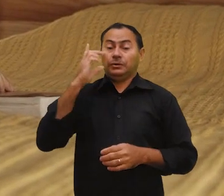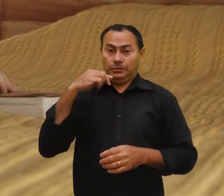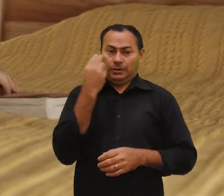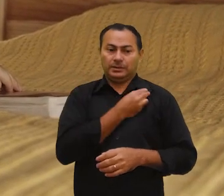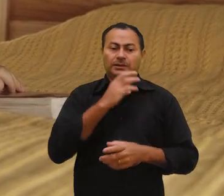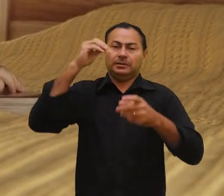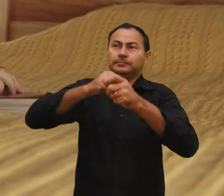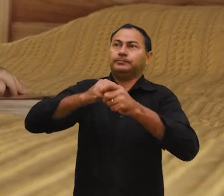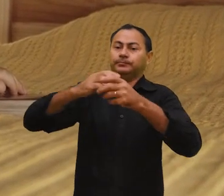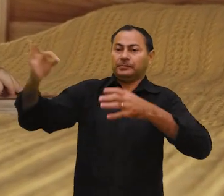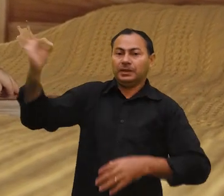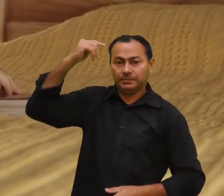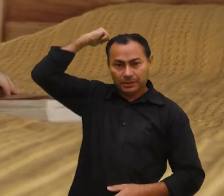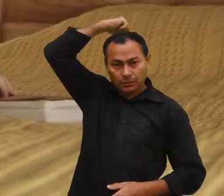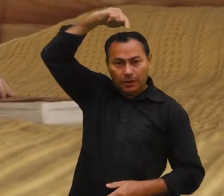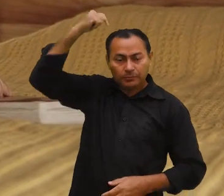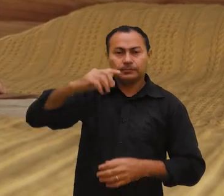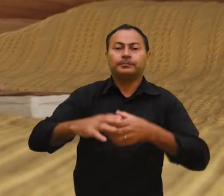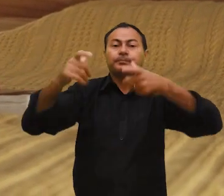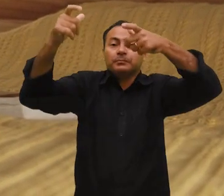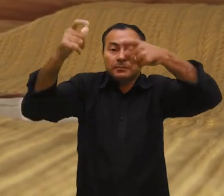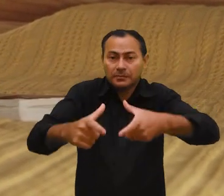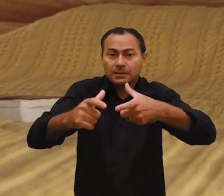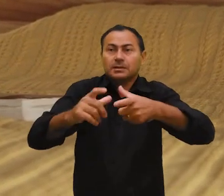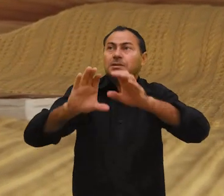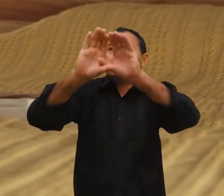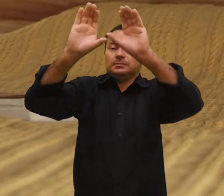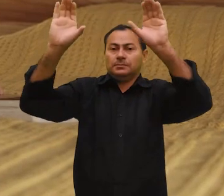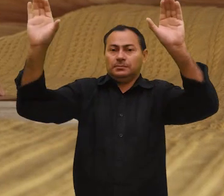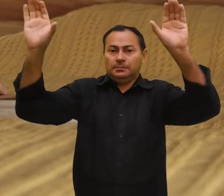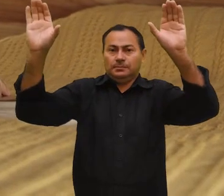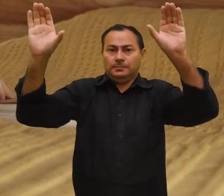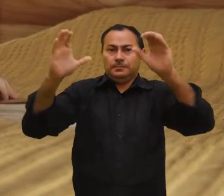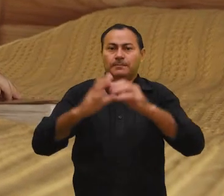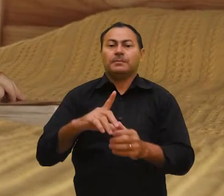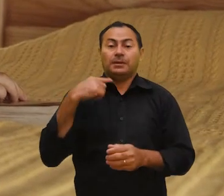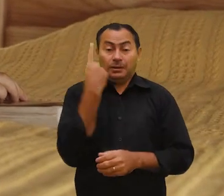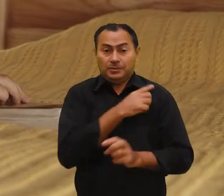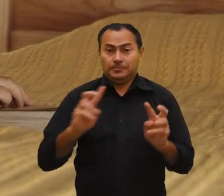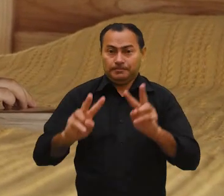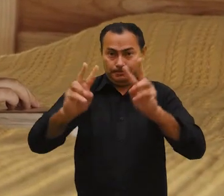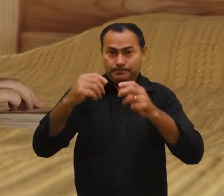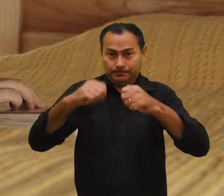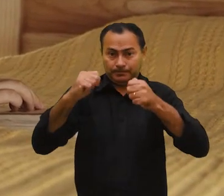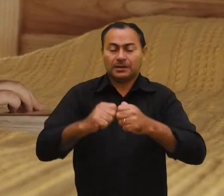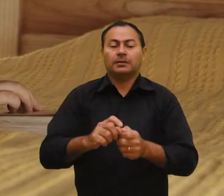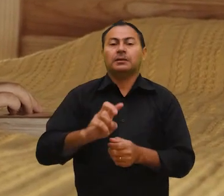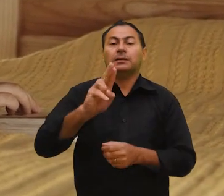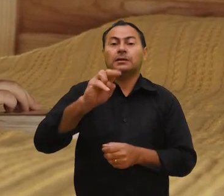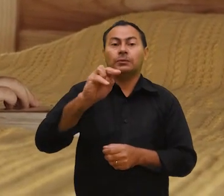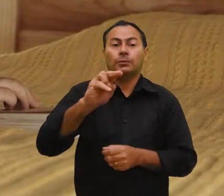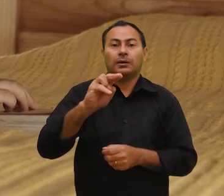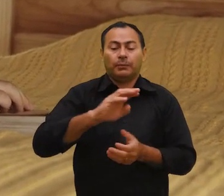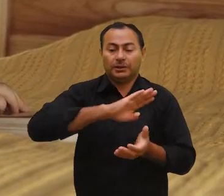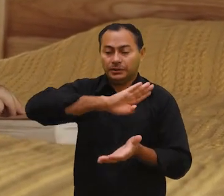devem estar na dimensão espiritual, nos lugares celestiais. Nossos valores devem ser aqueles que